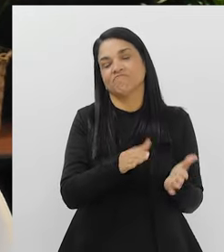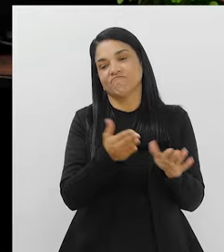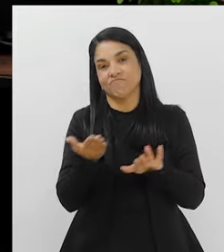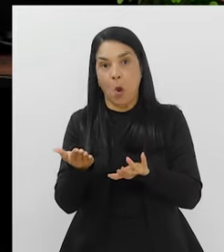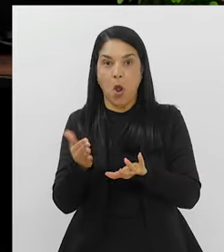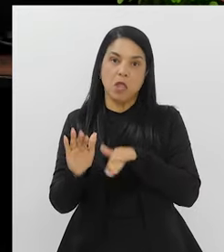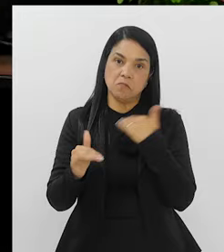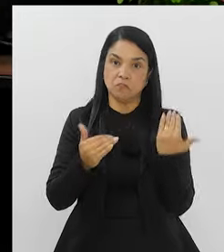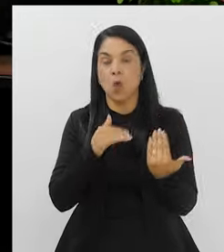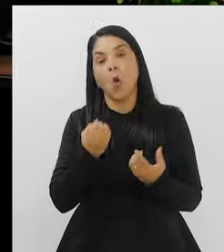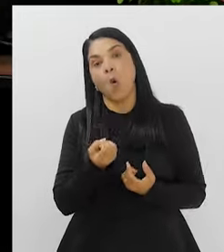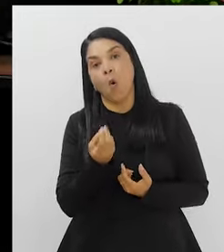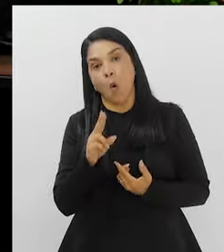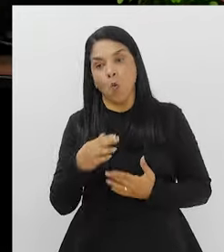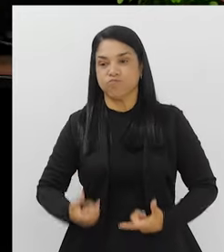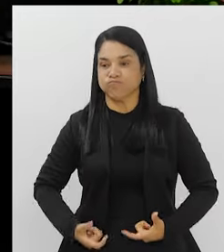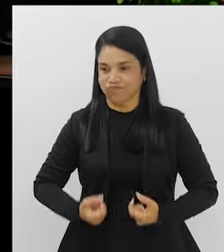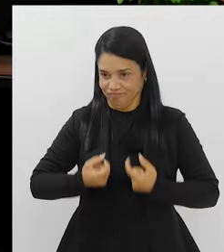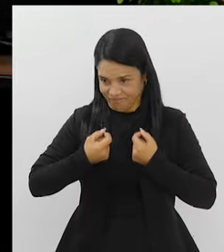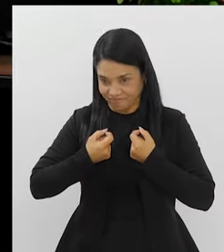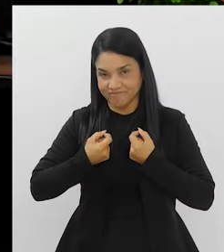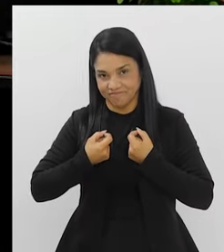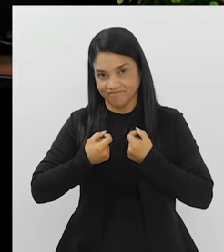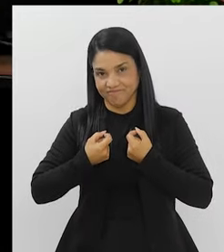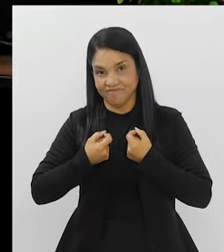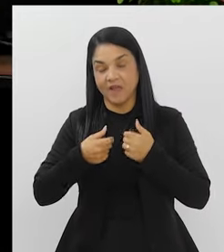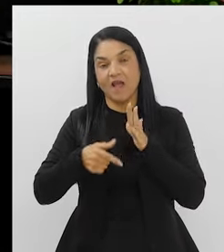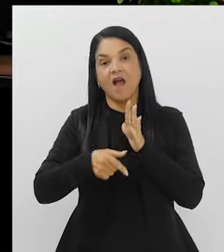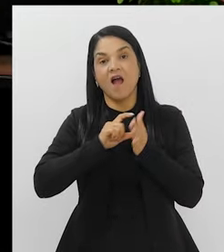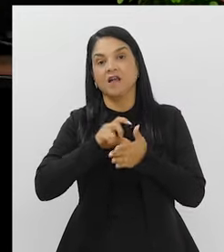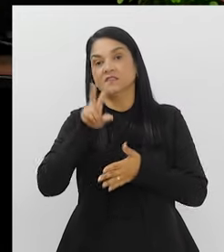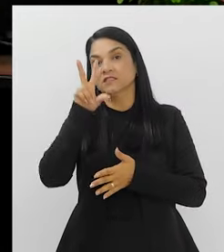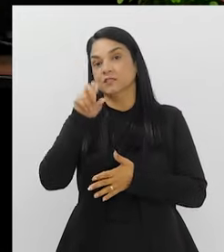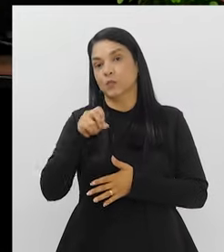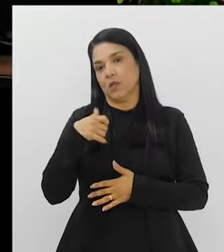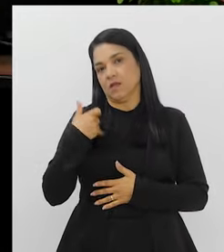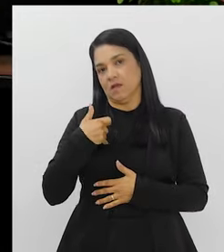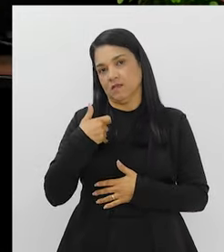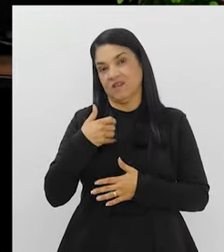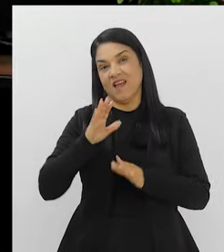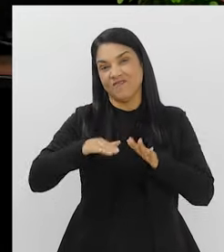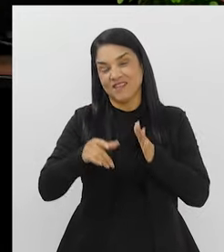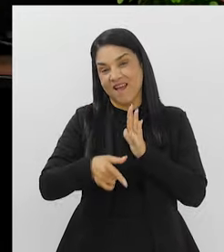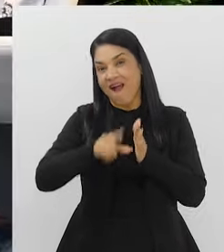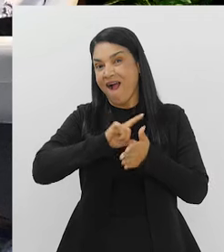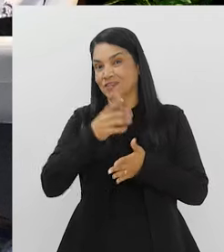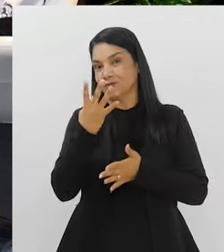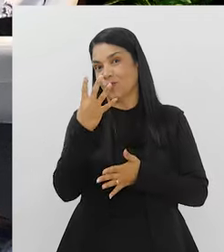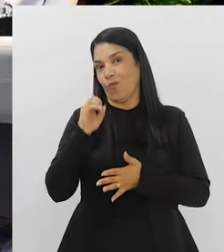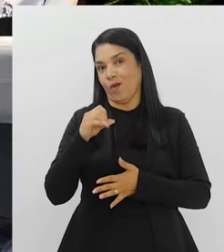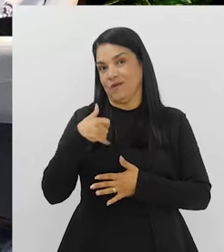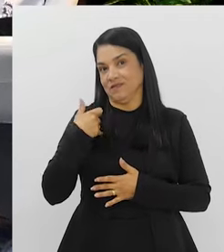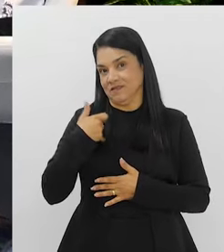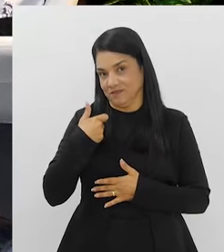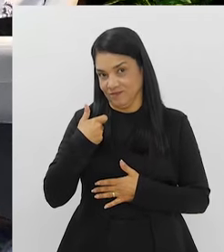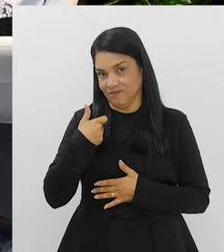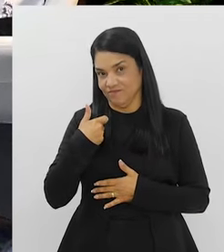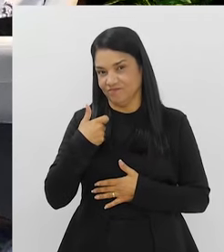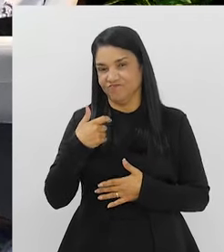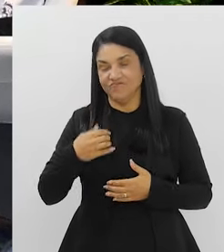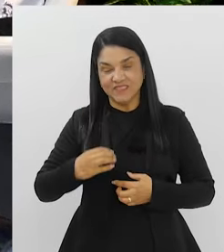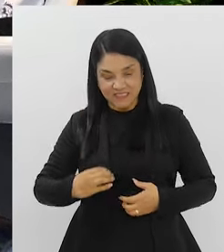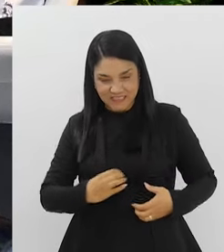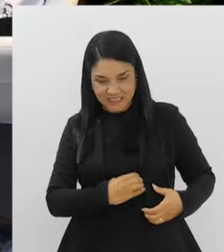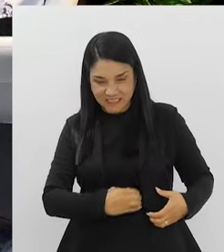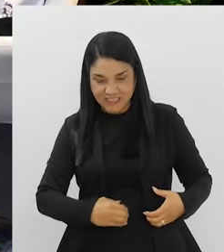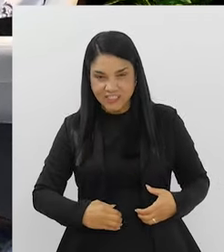ter câncer no futuro. Antes dos 50 e, às vezes, até antes dos 40. Essa inflamação sistêmica no intestino,